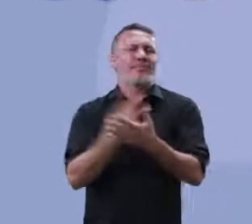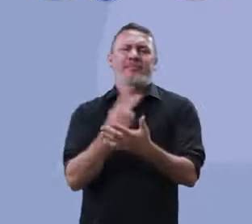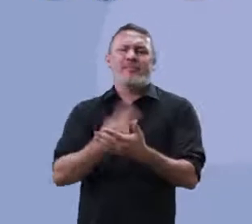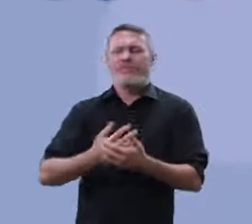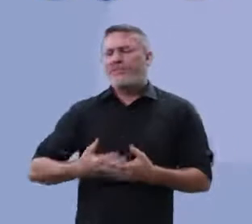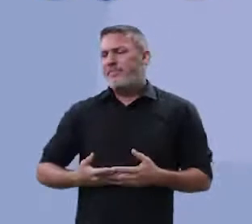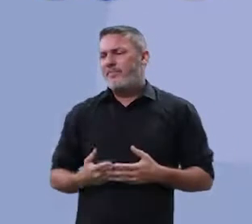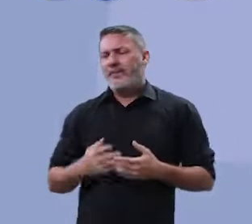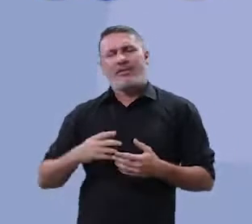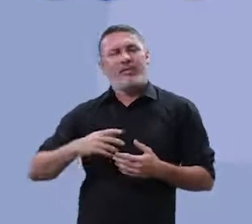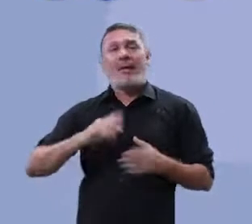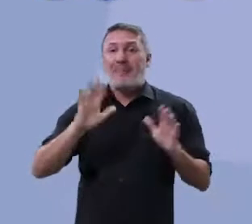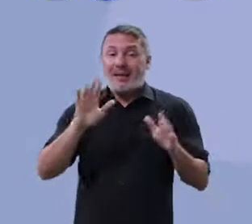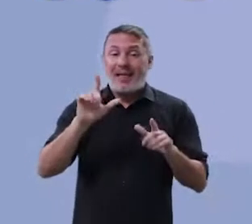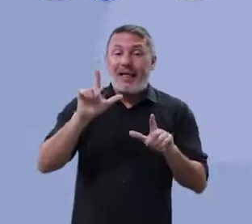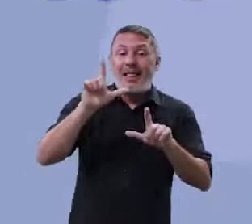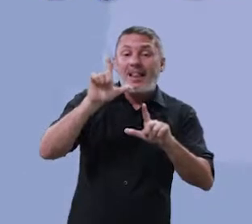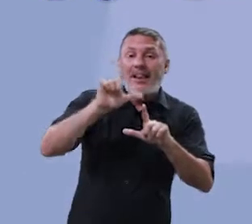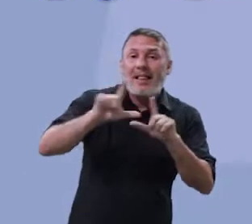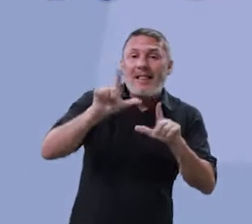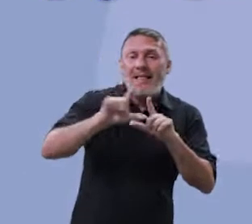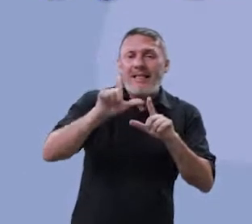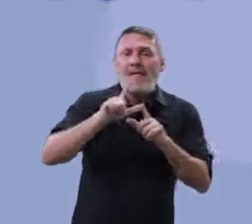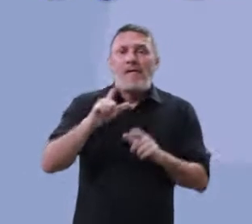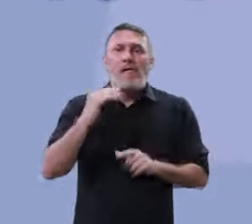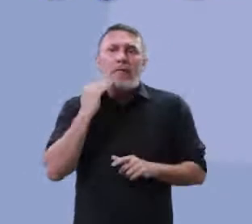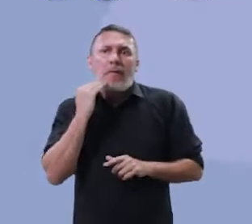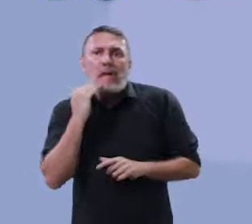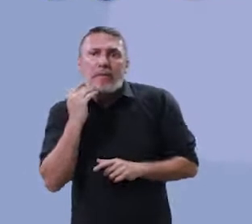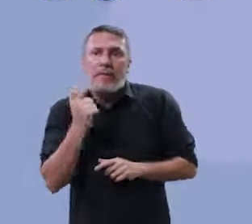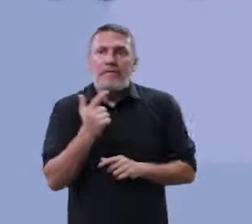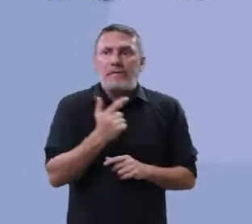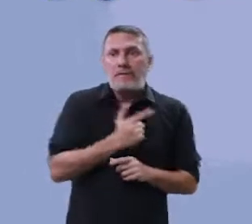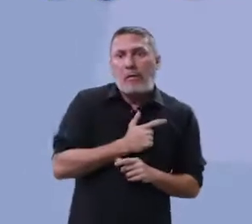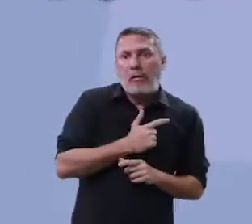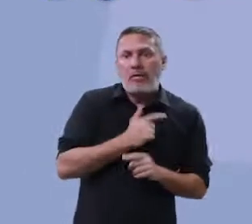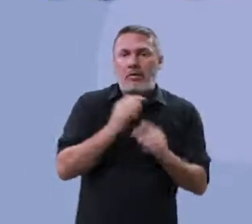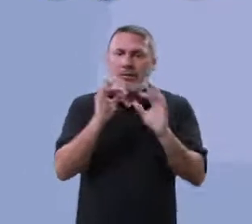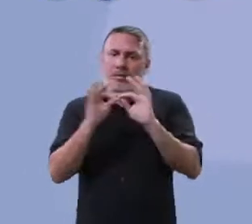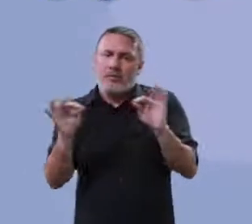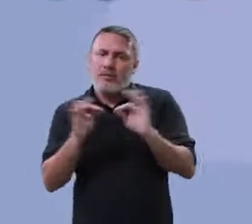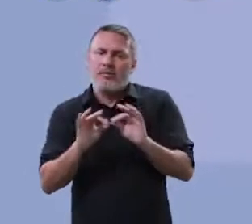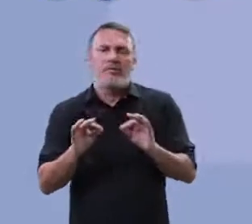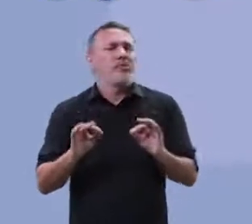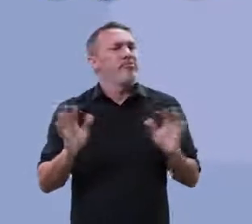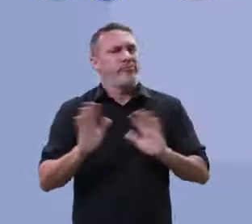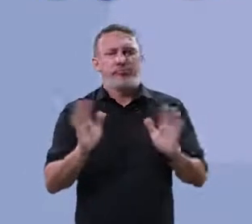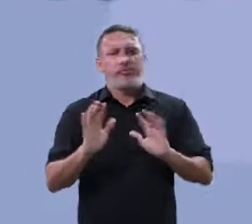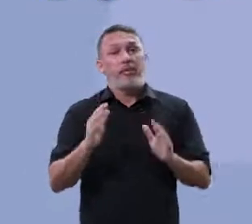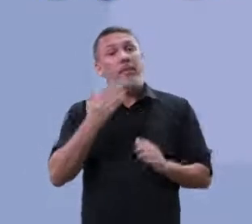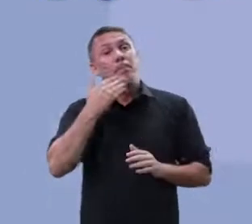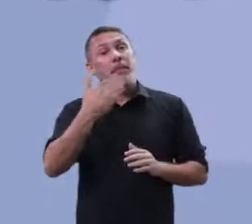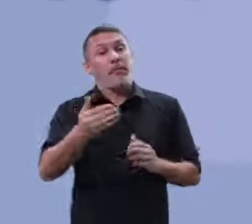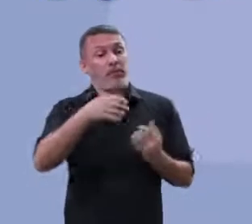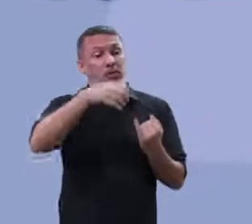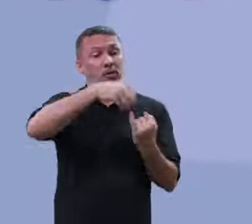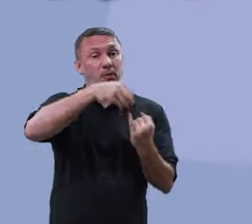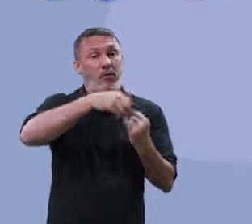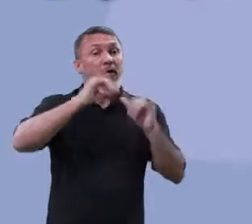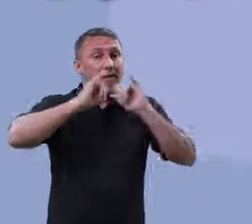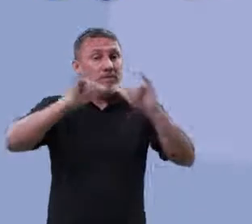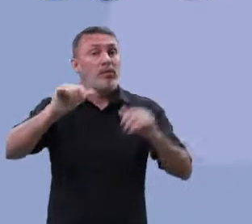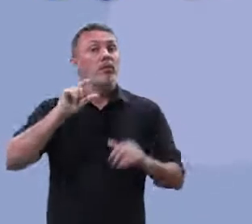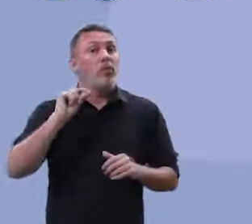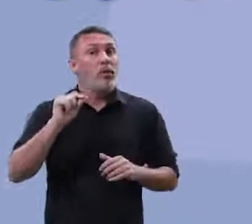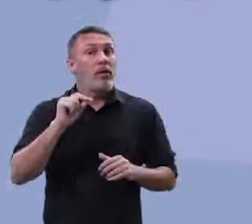Professor, e a letra feia? Amigo, letra feia, né? Ah, letra, essas questões. A única coisa... não coloquei para vocês, mas o Ineb